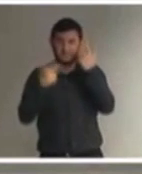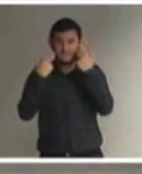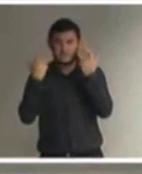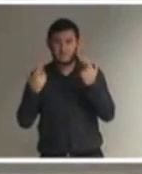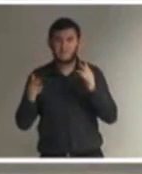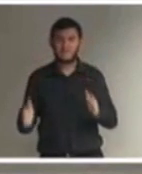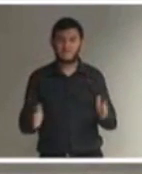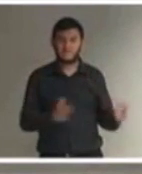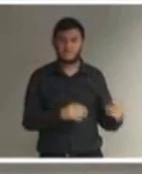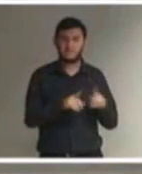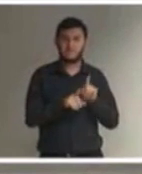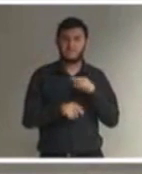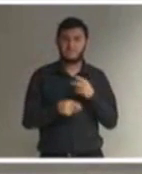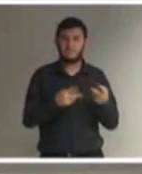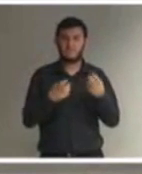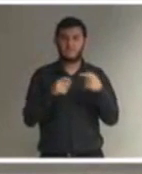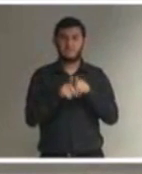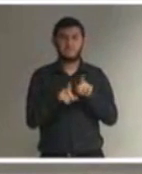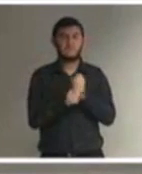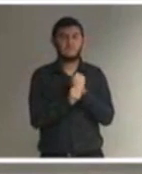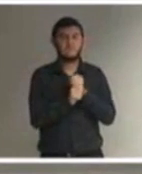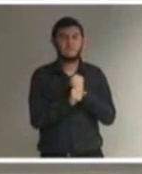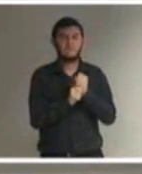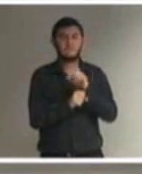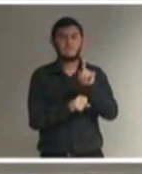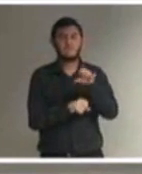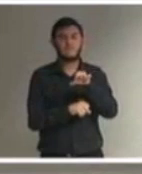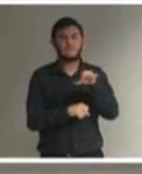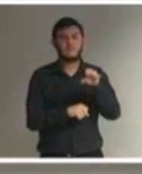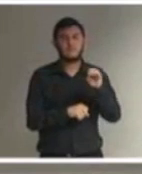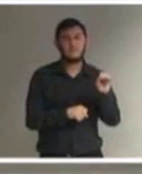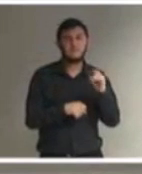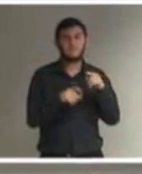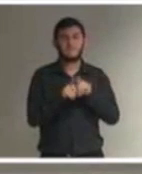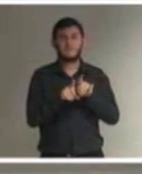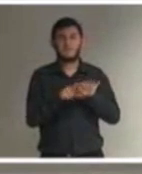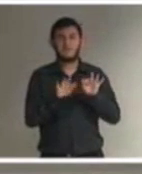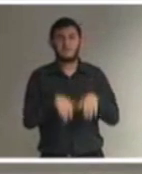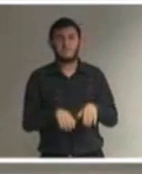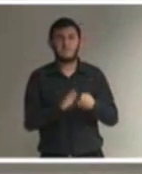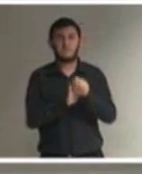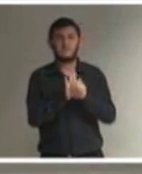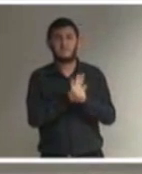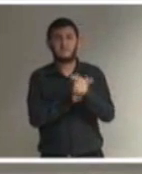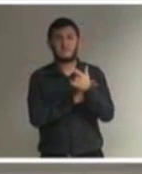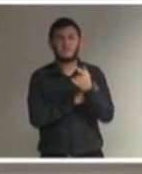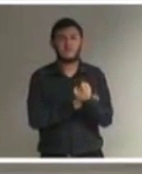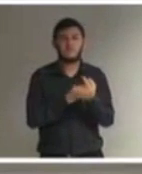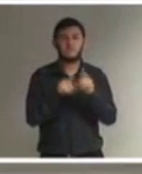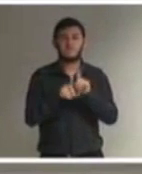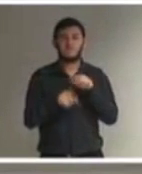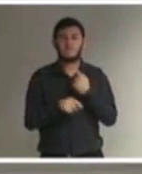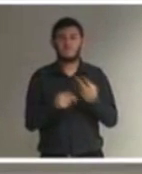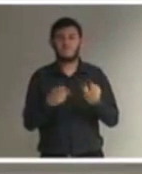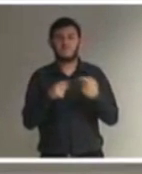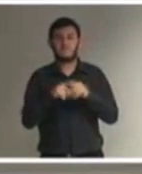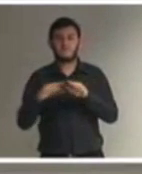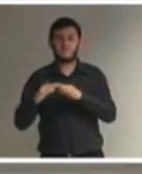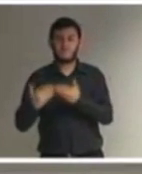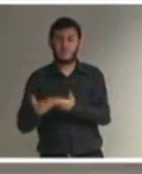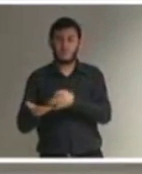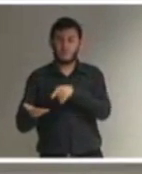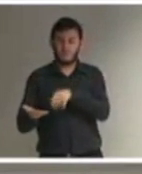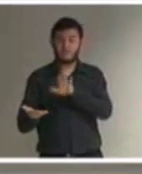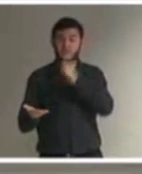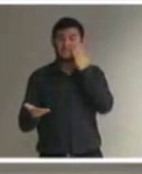final do século XX, as escolas, então, já estavam sabendo que elas precisavam